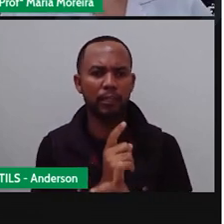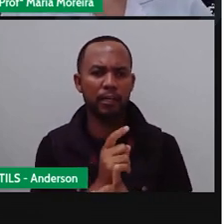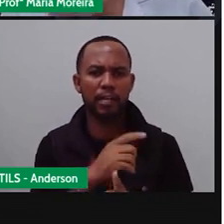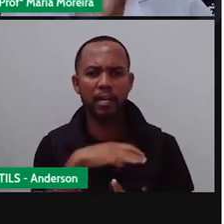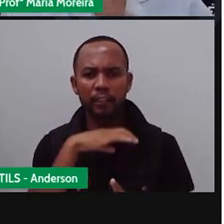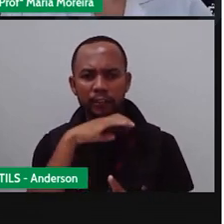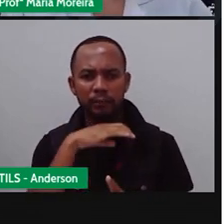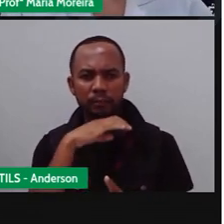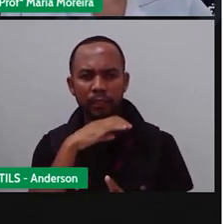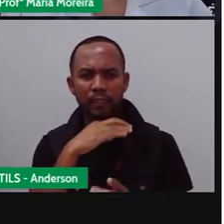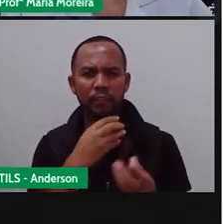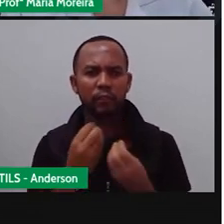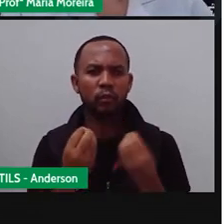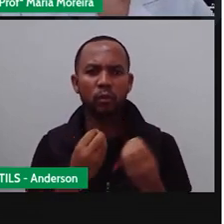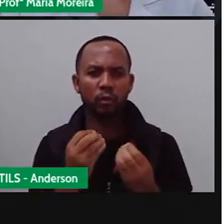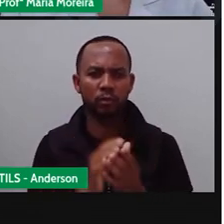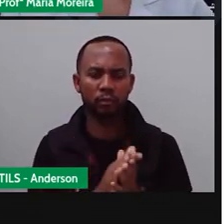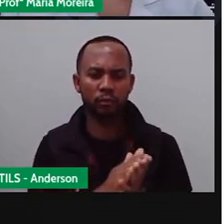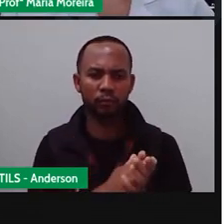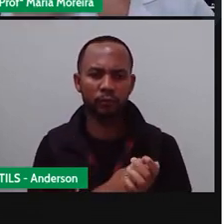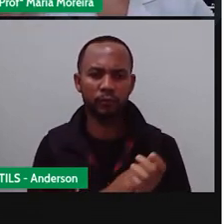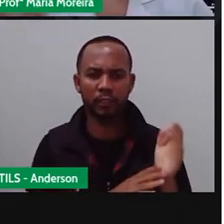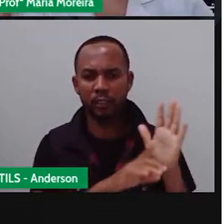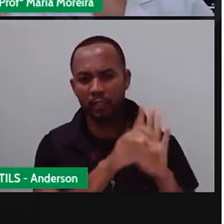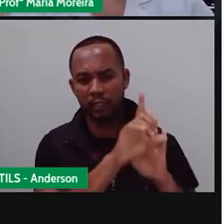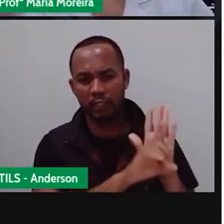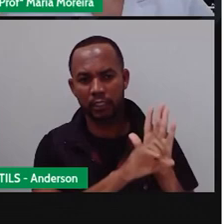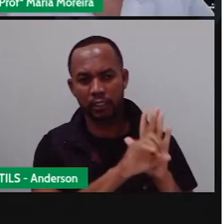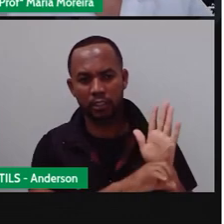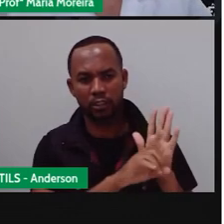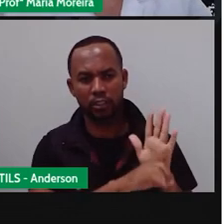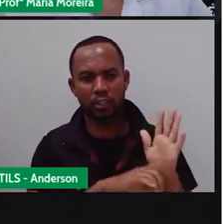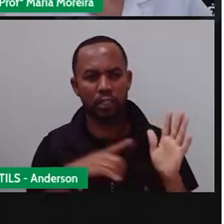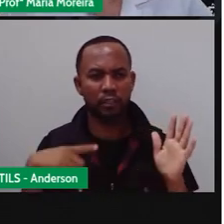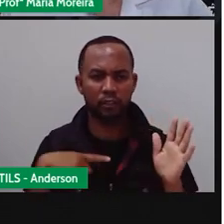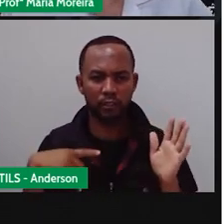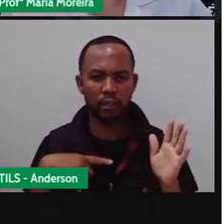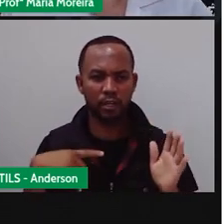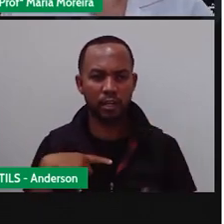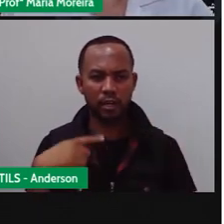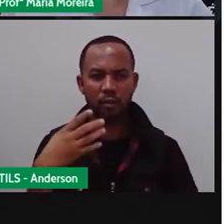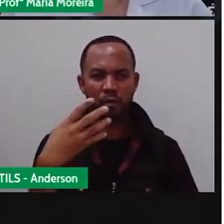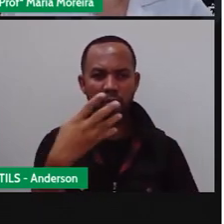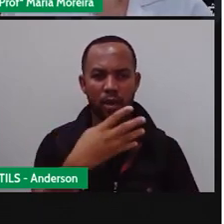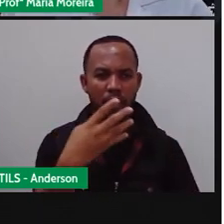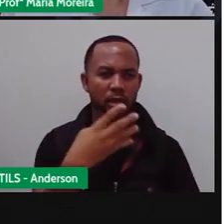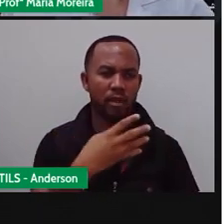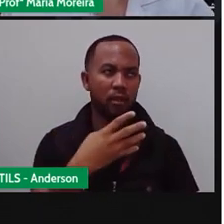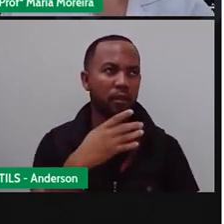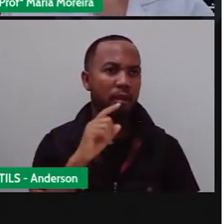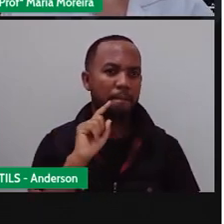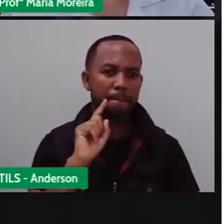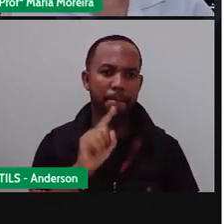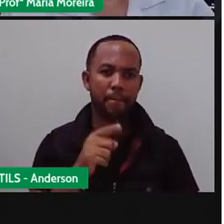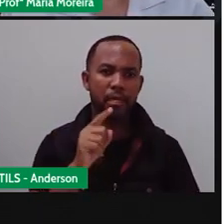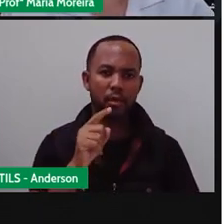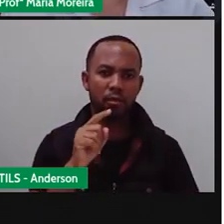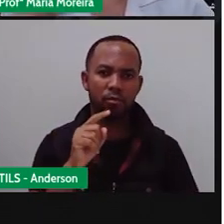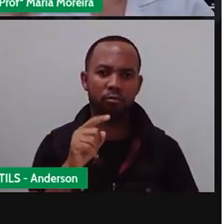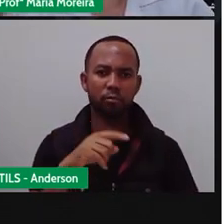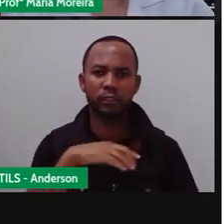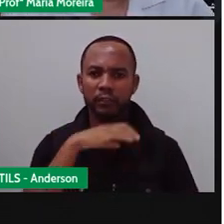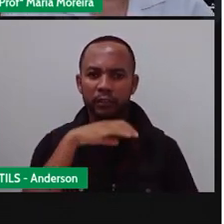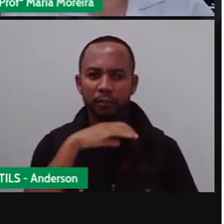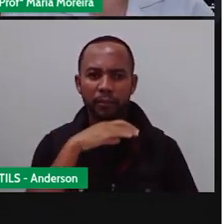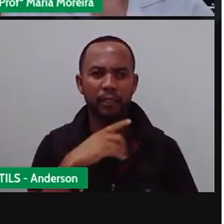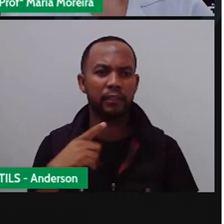Então, olha só, lembra que lá no início a Pró falou que na Lígia tinha 40 mil e poucas espécies? Pois é. E ainda assim, falta